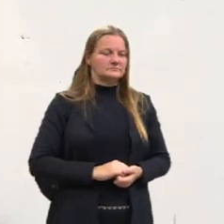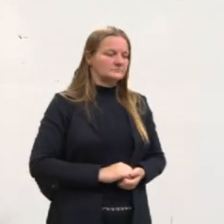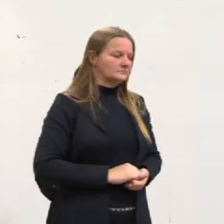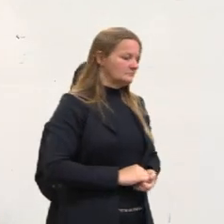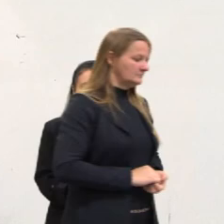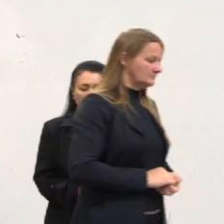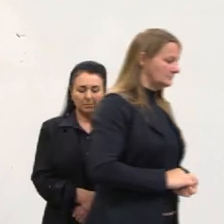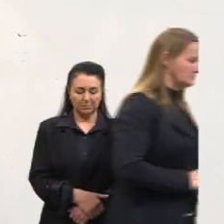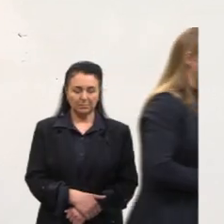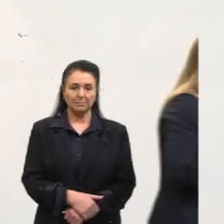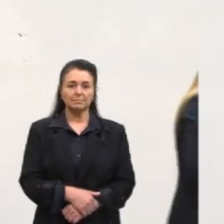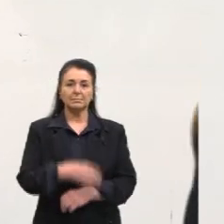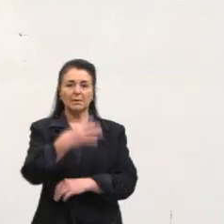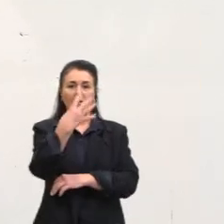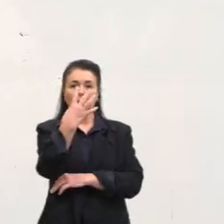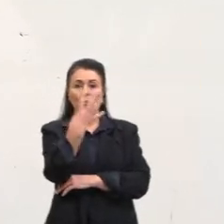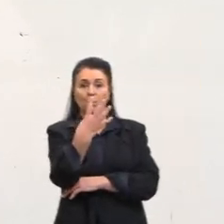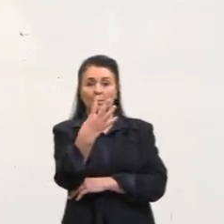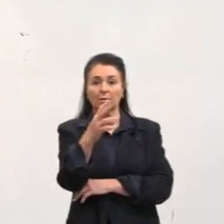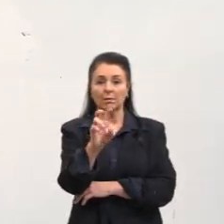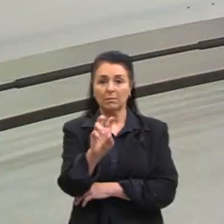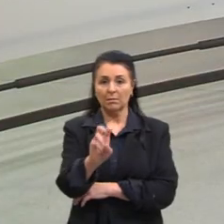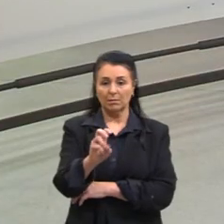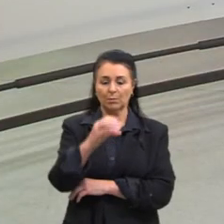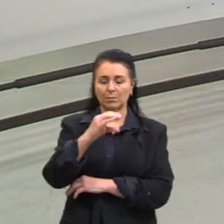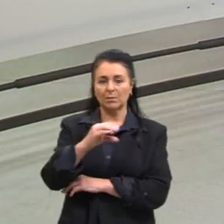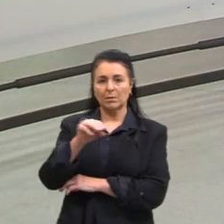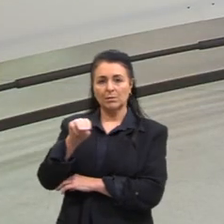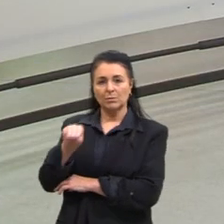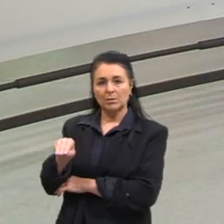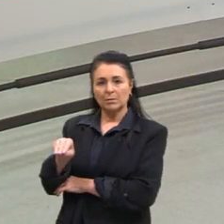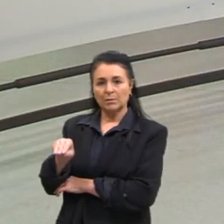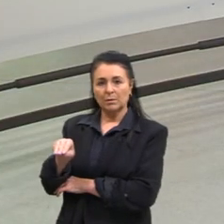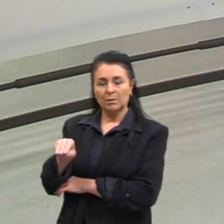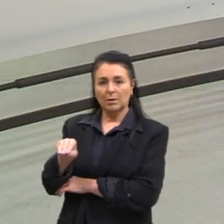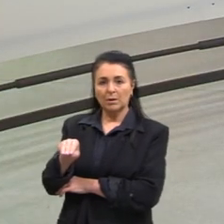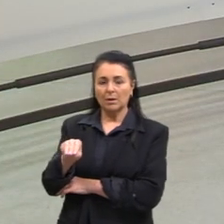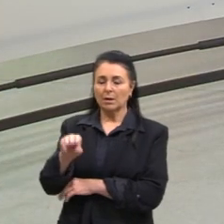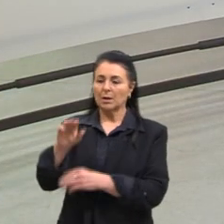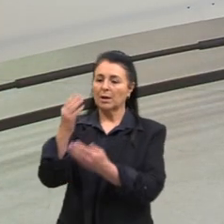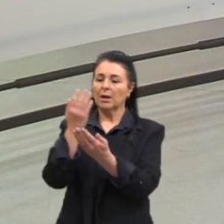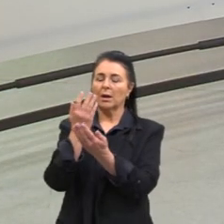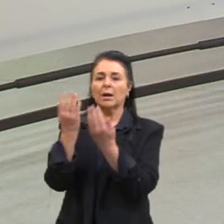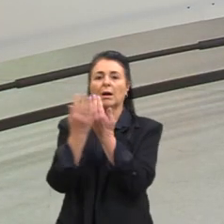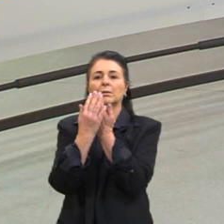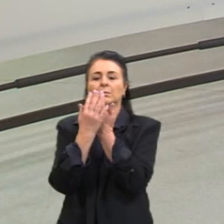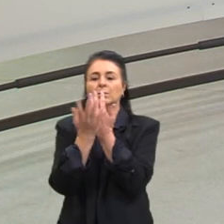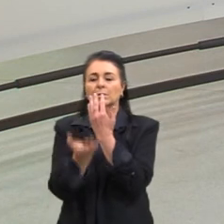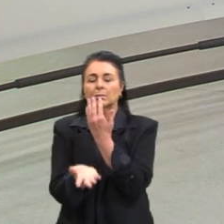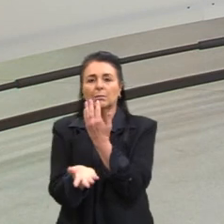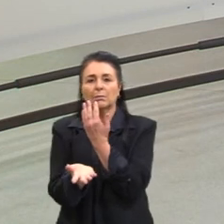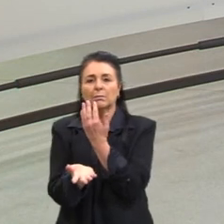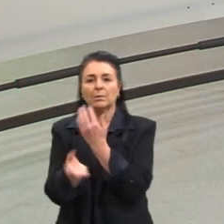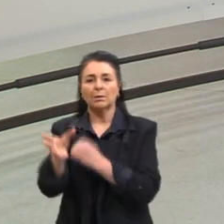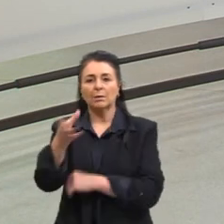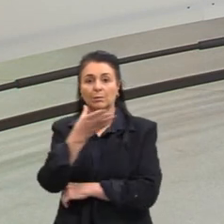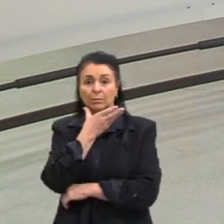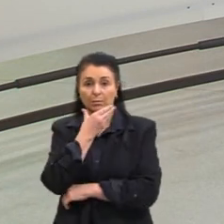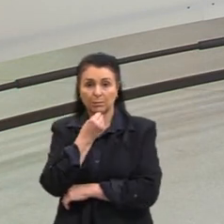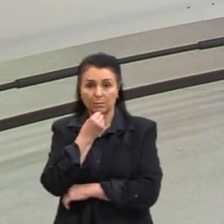que é a nova sombra do homem. Então, a gente vai retomar no slide para poder